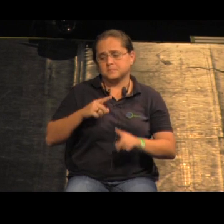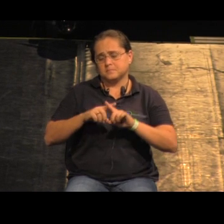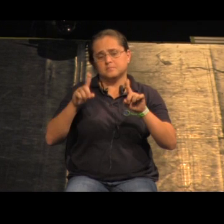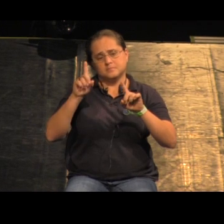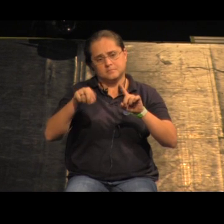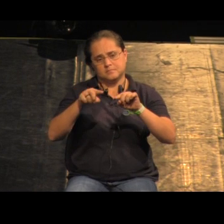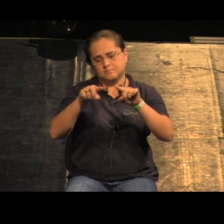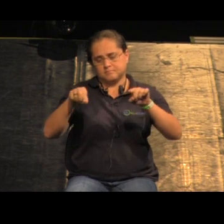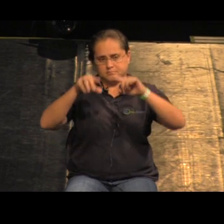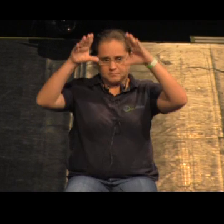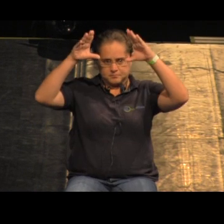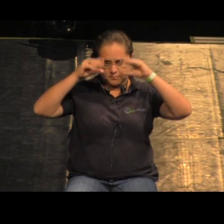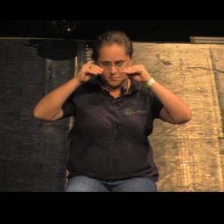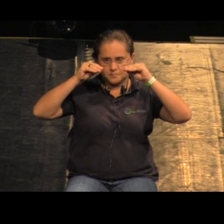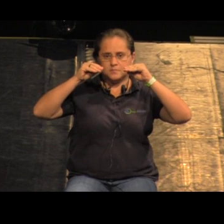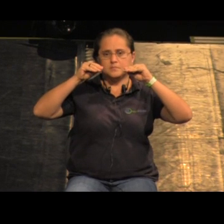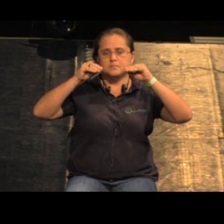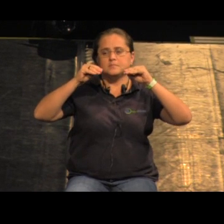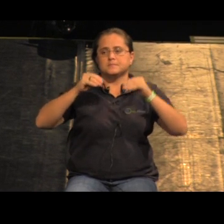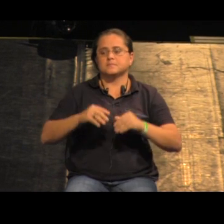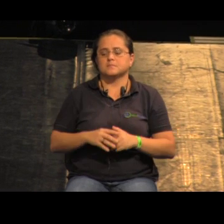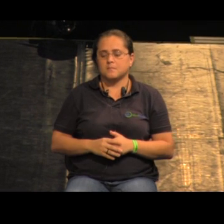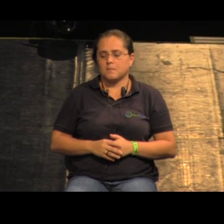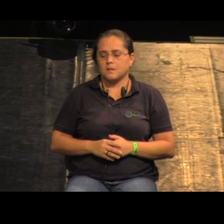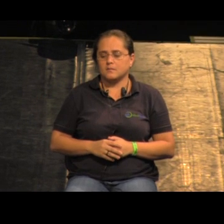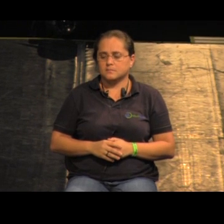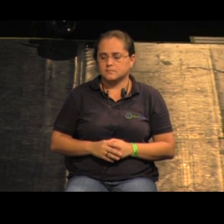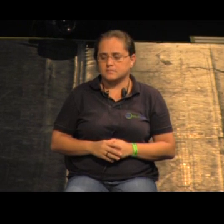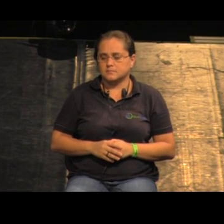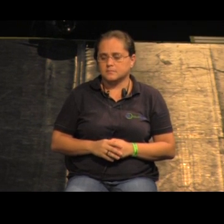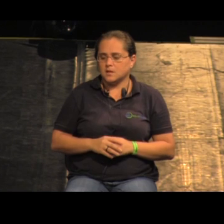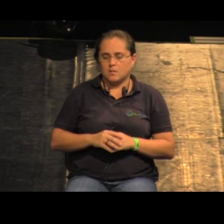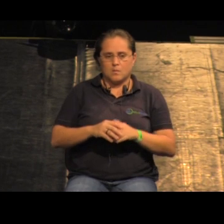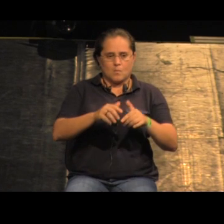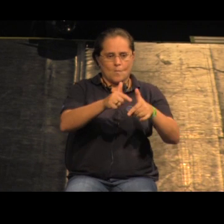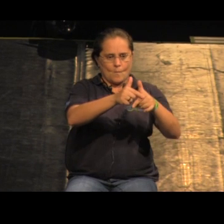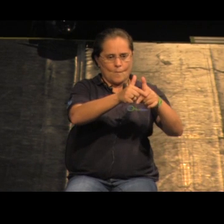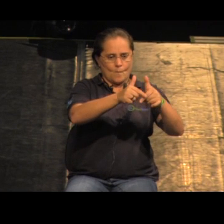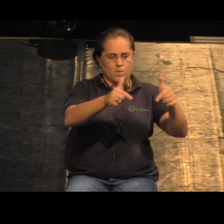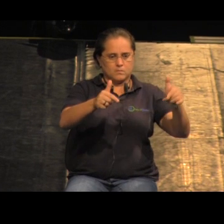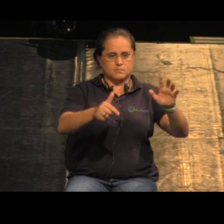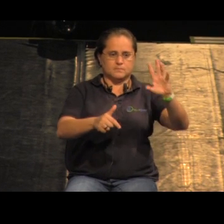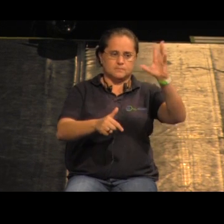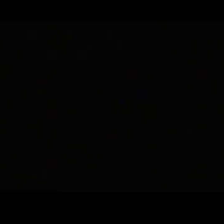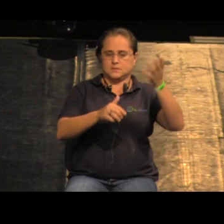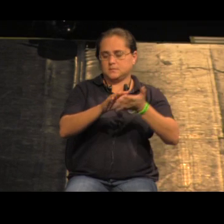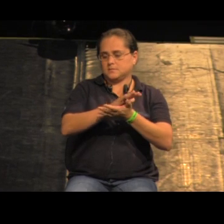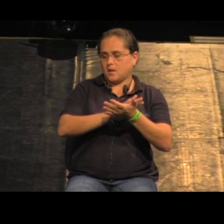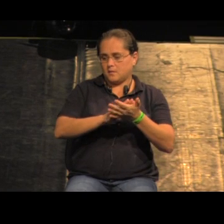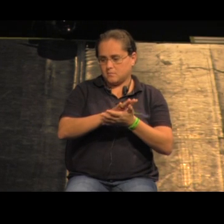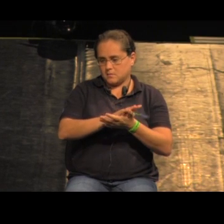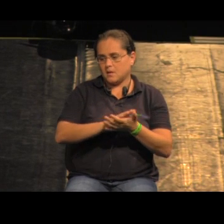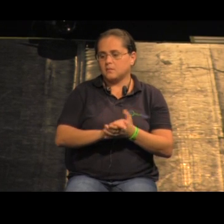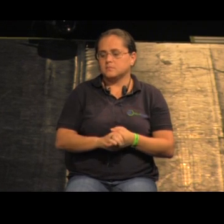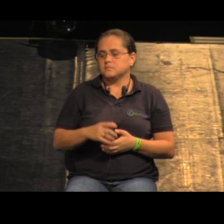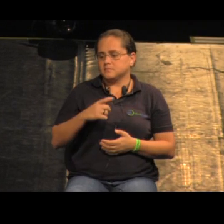espaço também que, à noite, e nos seus recantos, ficam desertos, não acontece nada. Por outro lado,